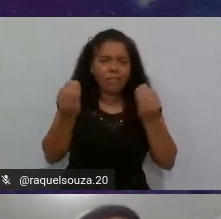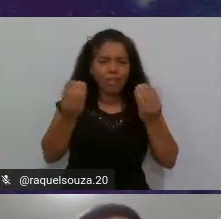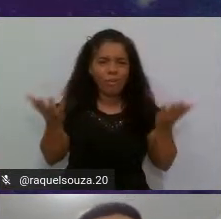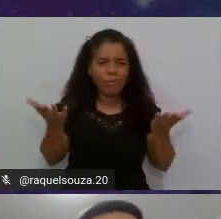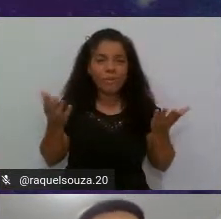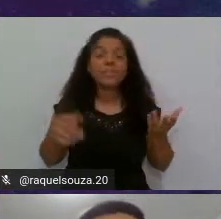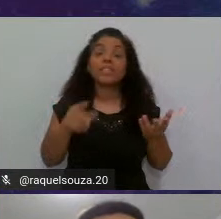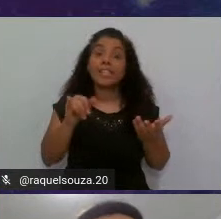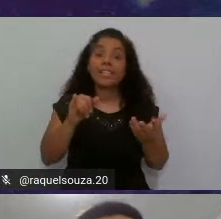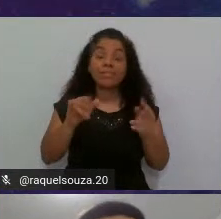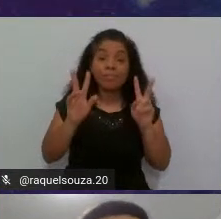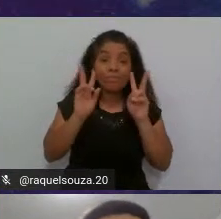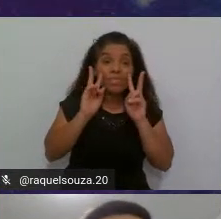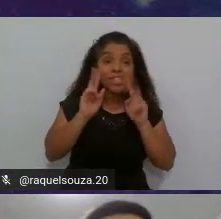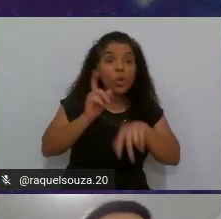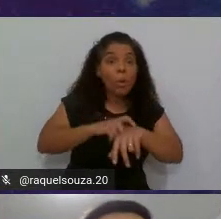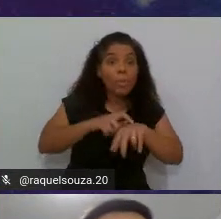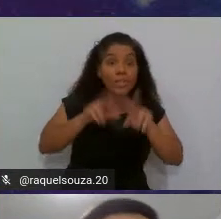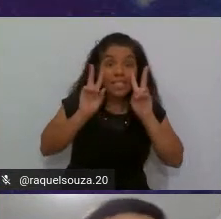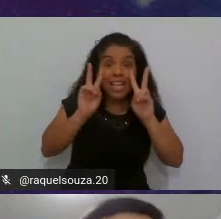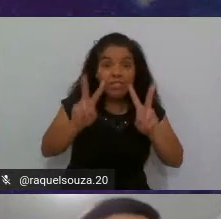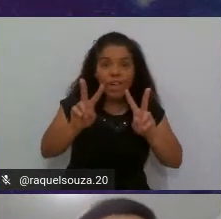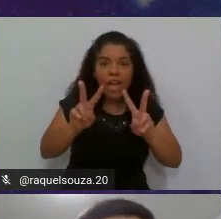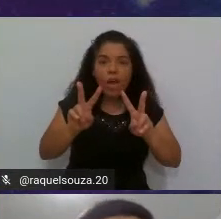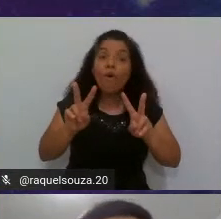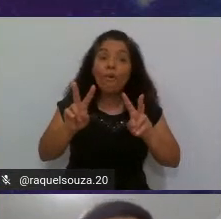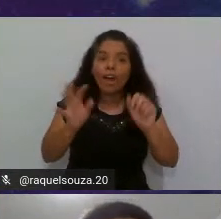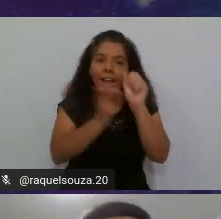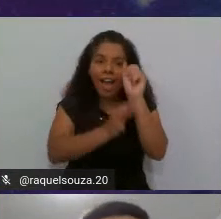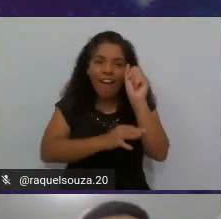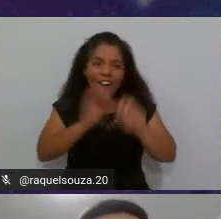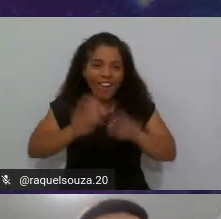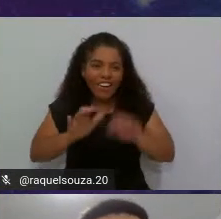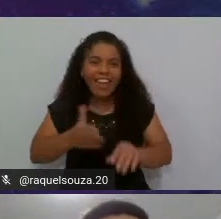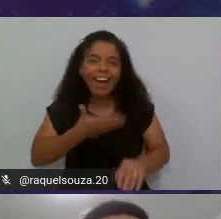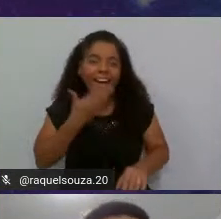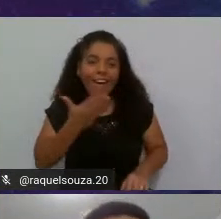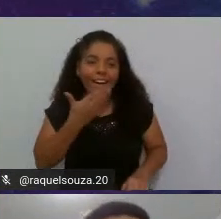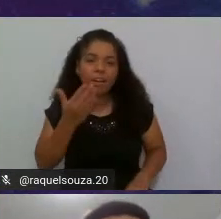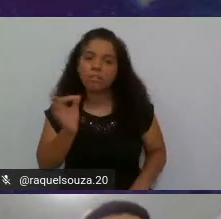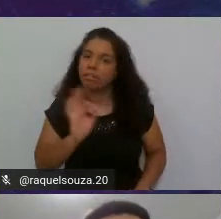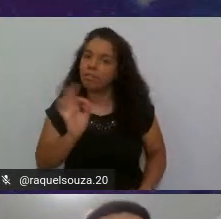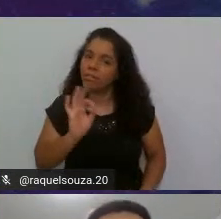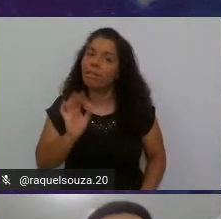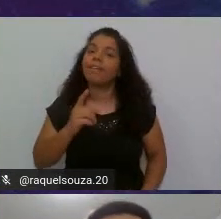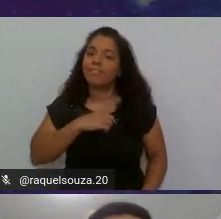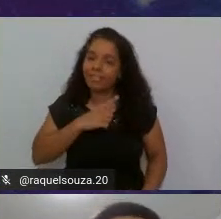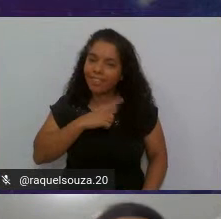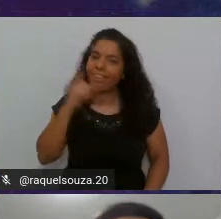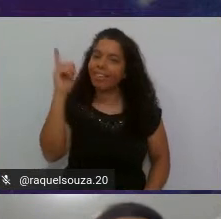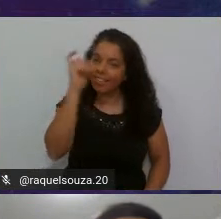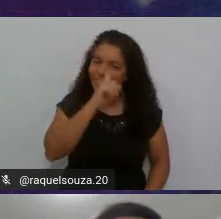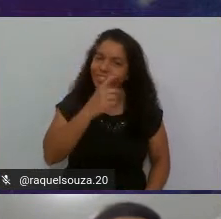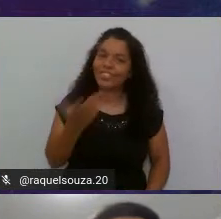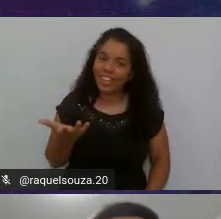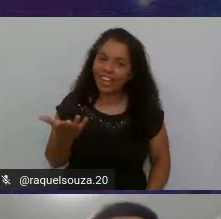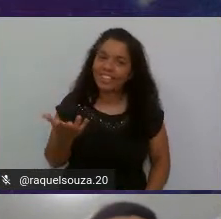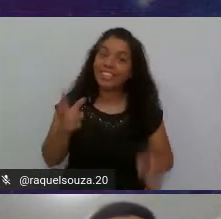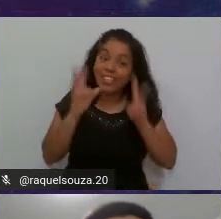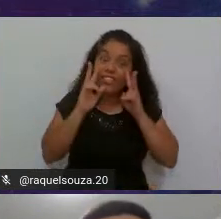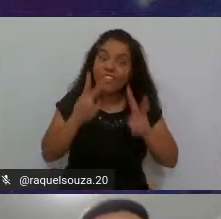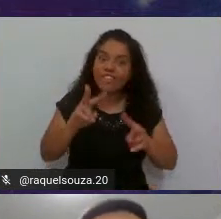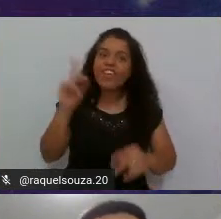vê que codar não é fácil, tem suas dificuldades, você vai enfrentar as dificuldades.